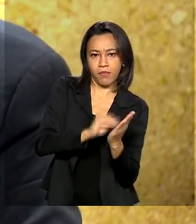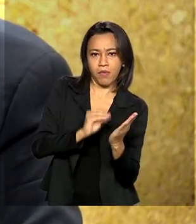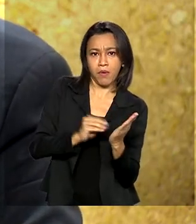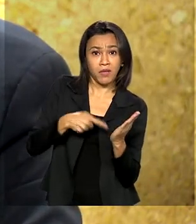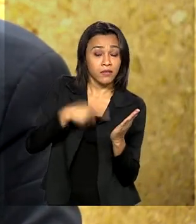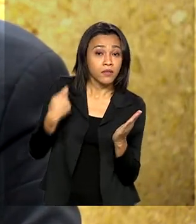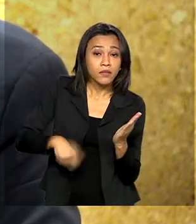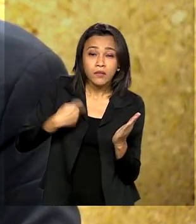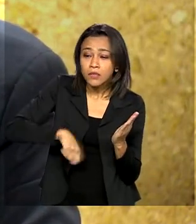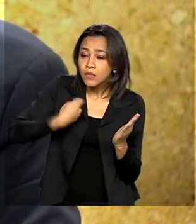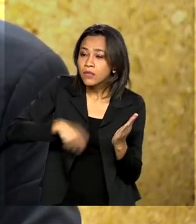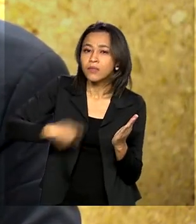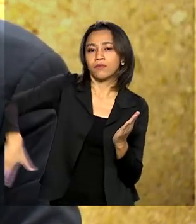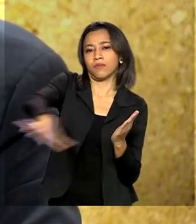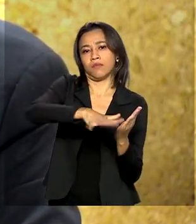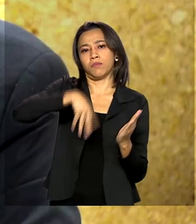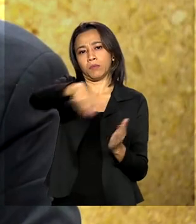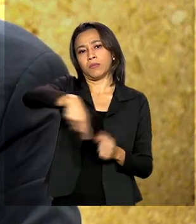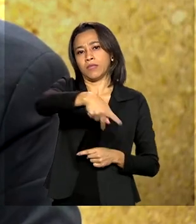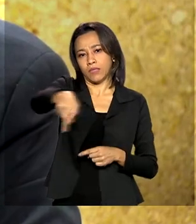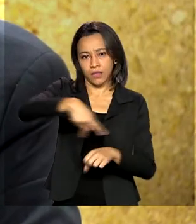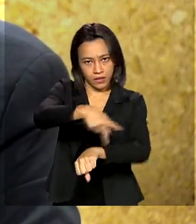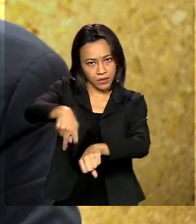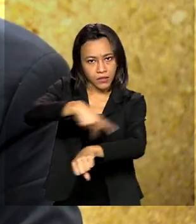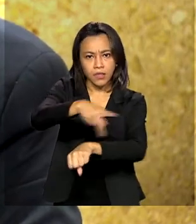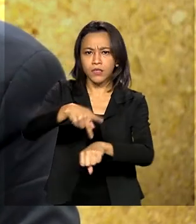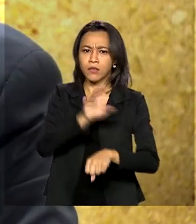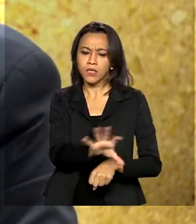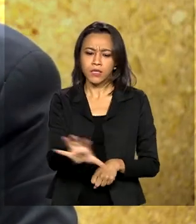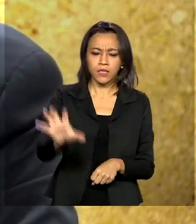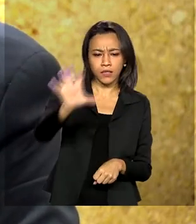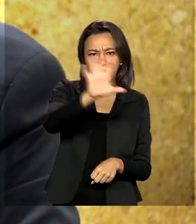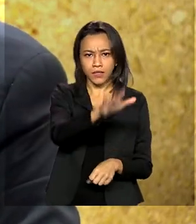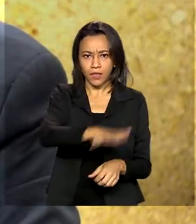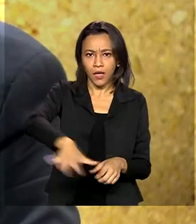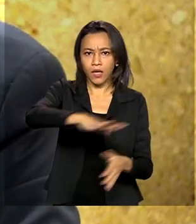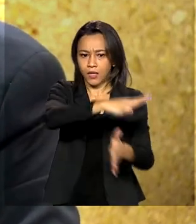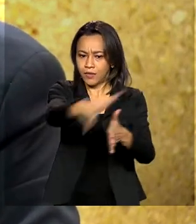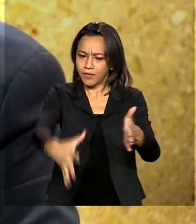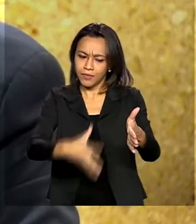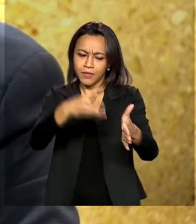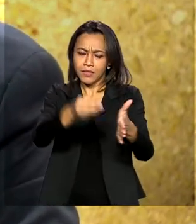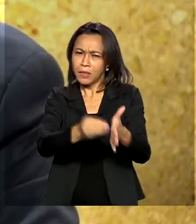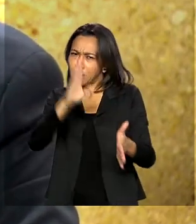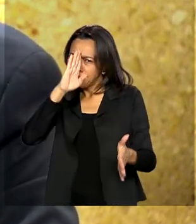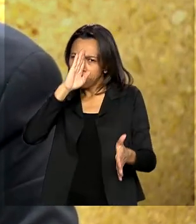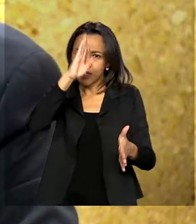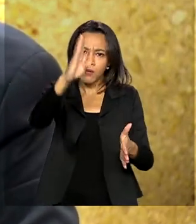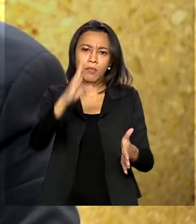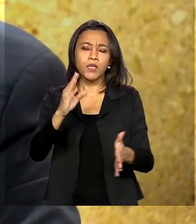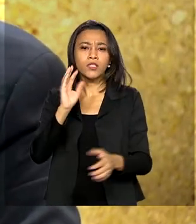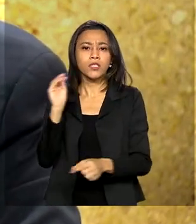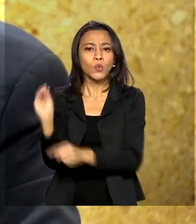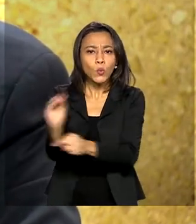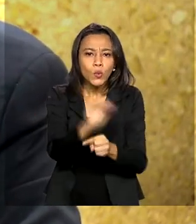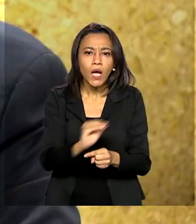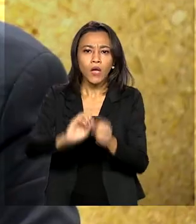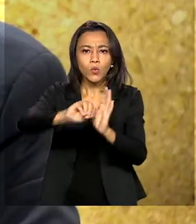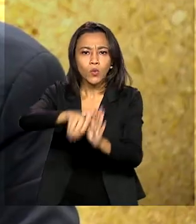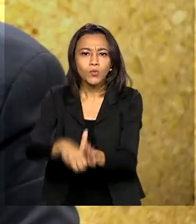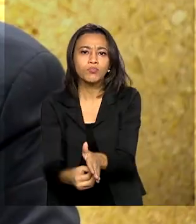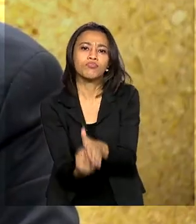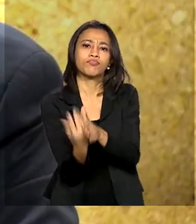necessárias para o nosso país em todas as regiões e, principalmente, com muita sustentabilidade e